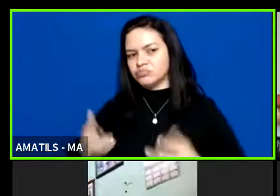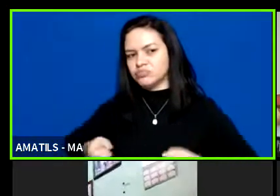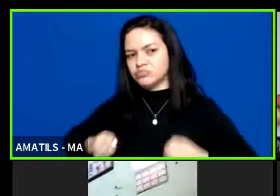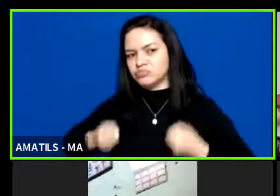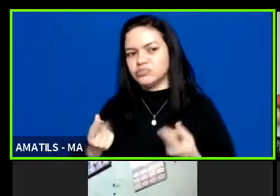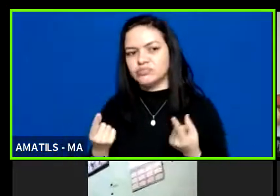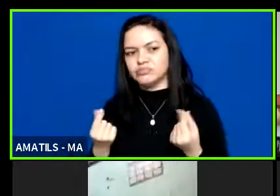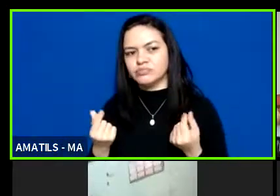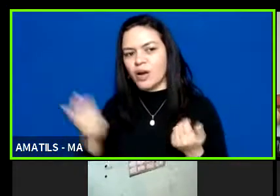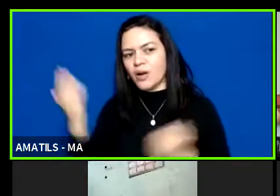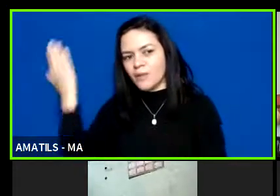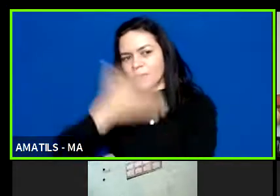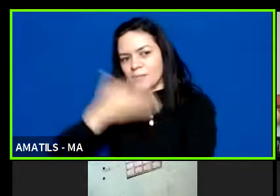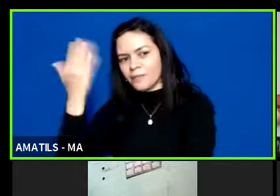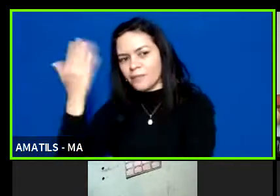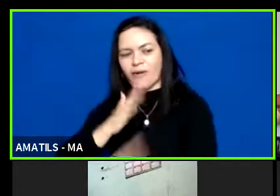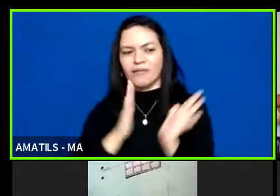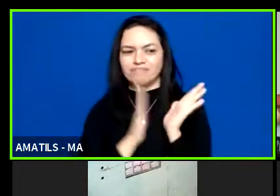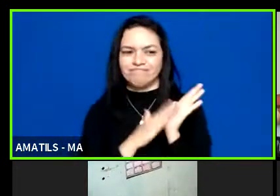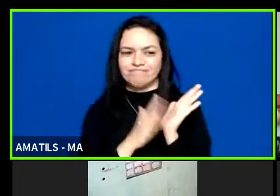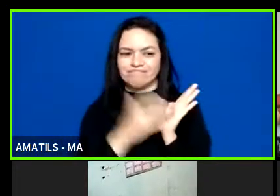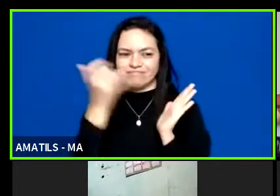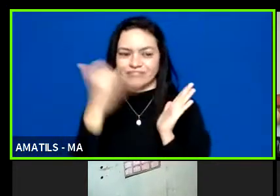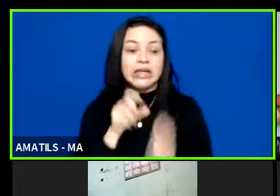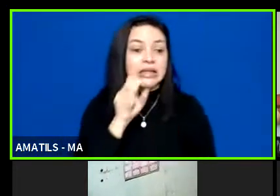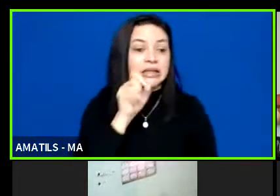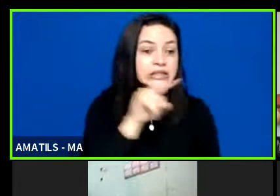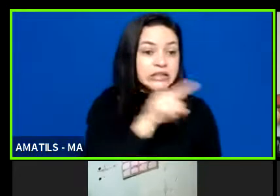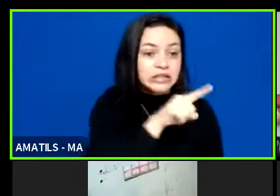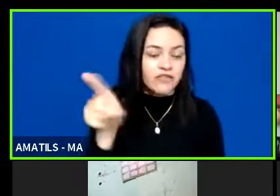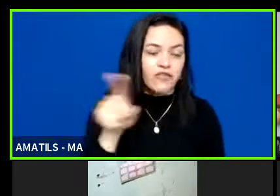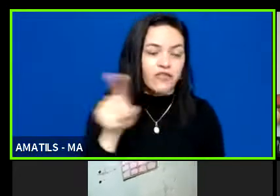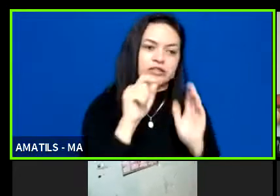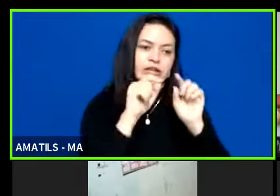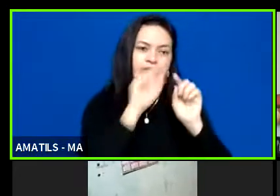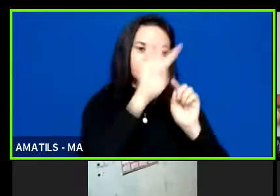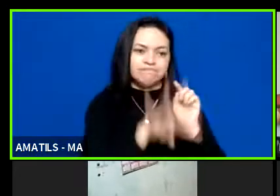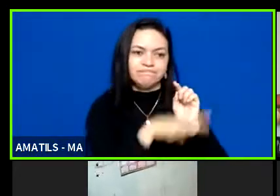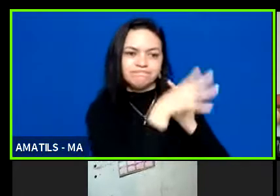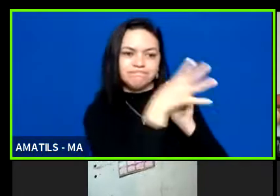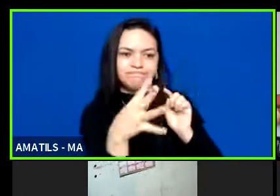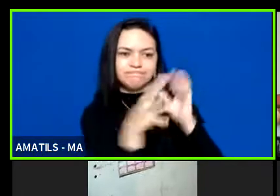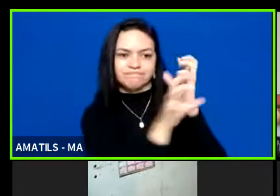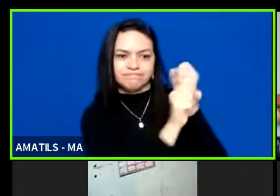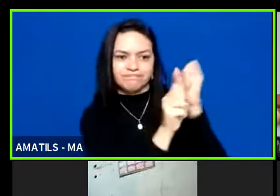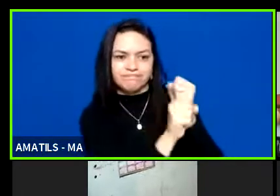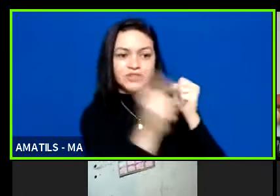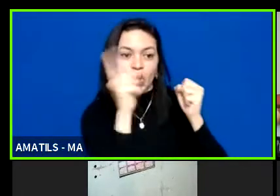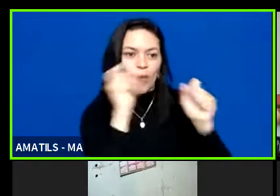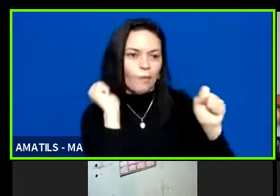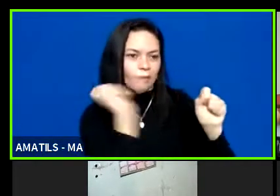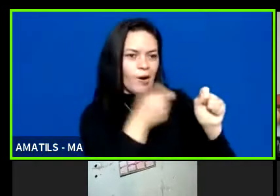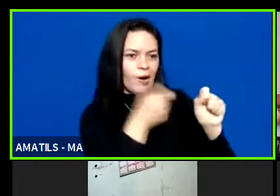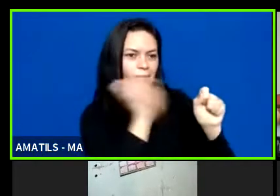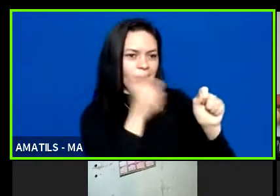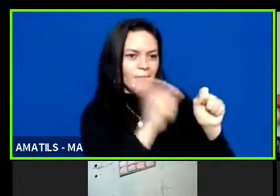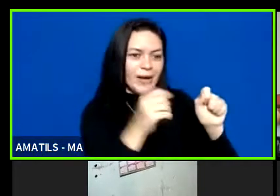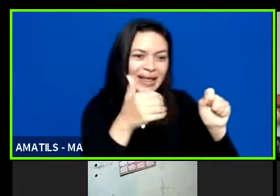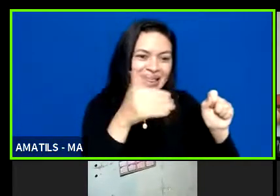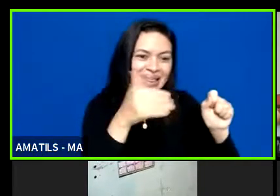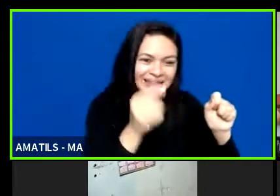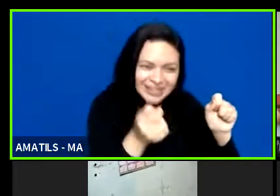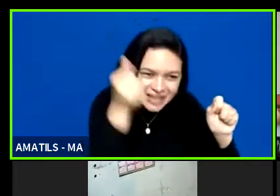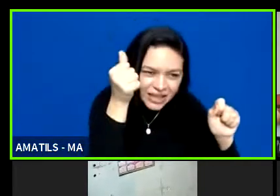então se vocês disseram lá na planilha orçamentária que um prego ele custa 10 centavos